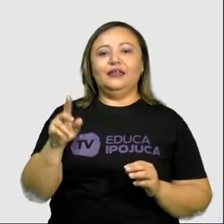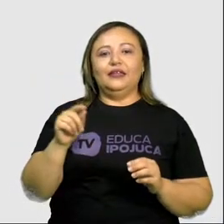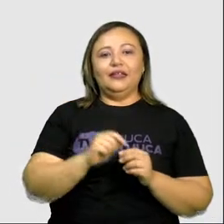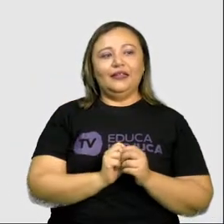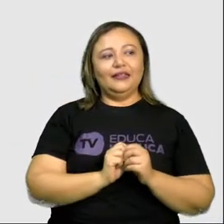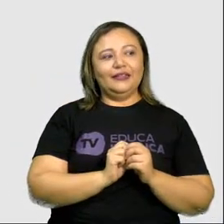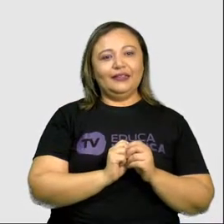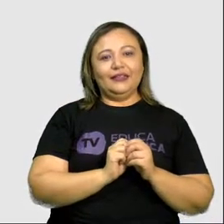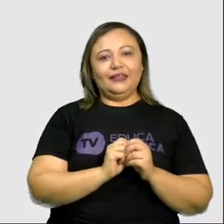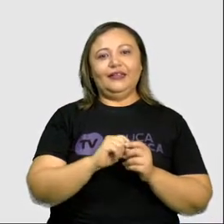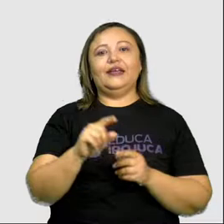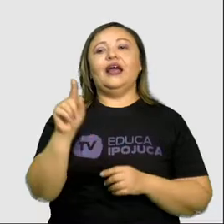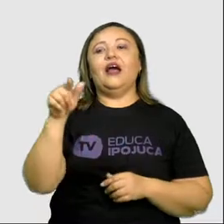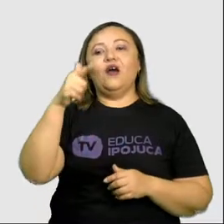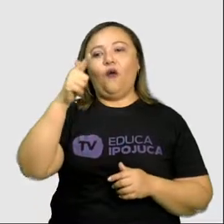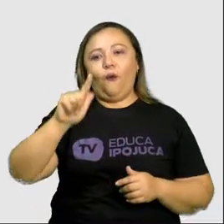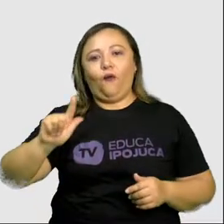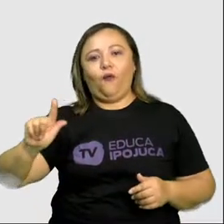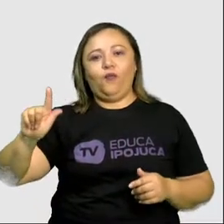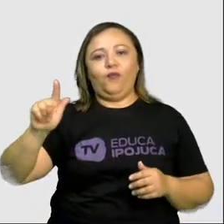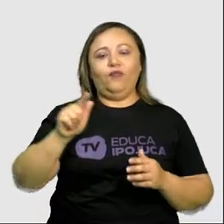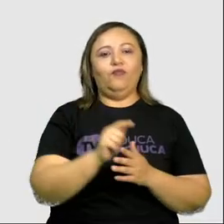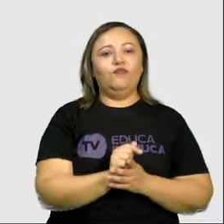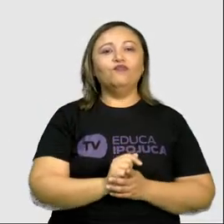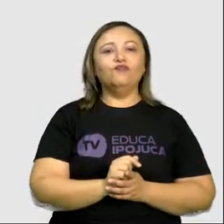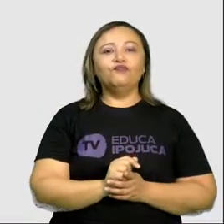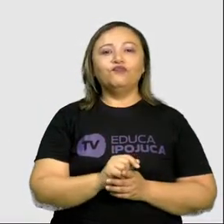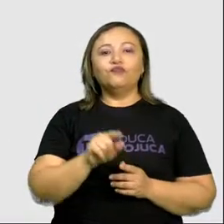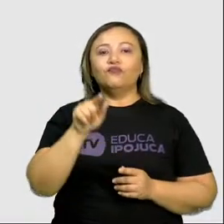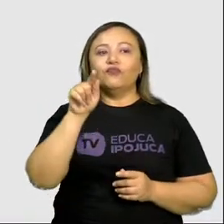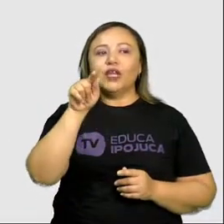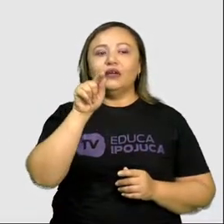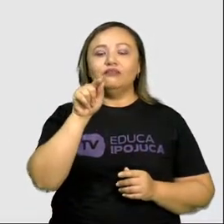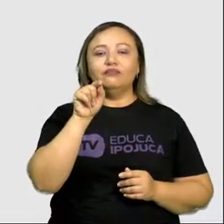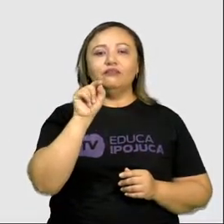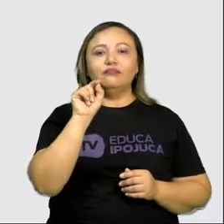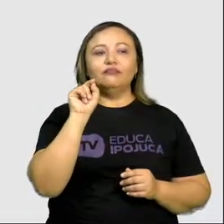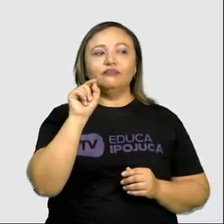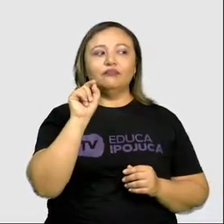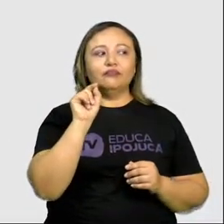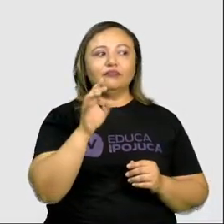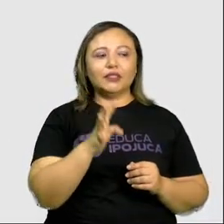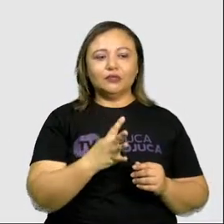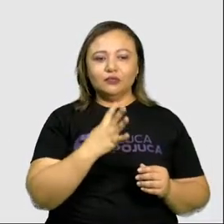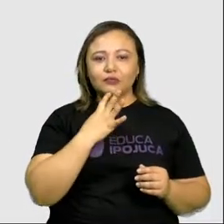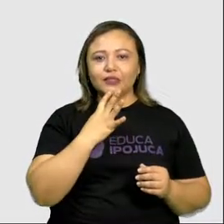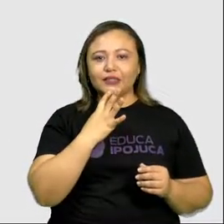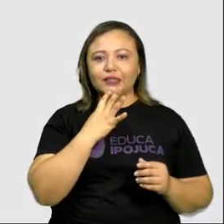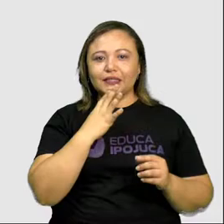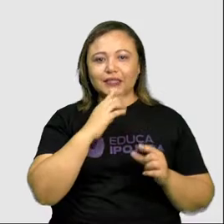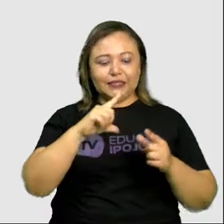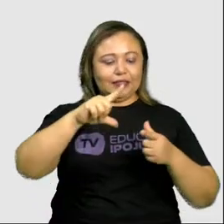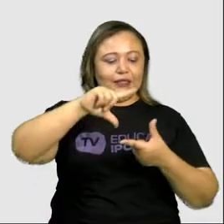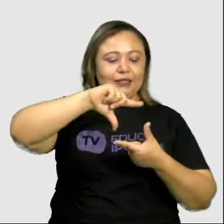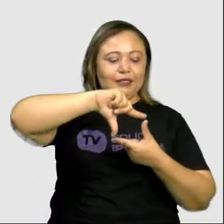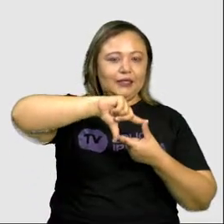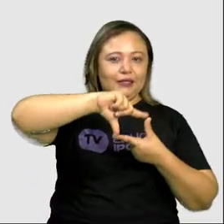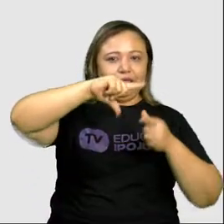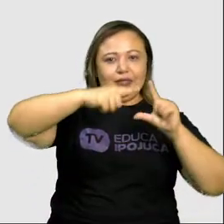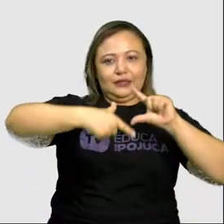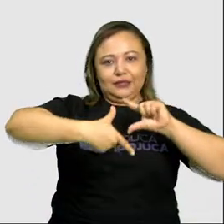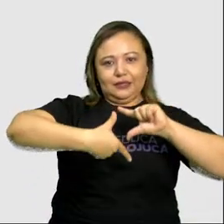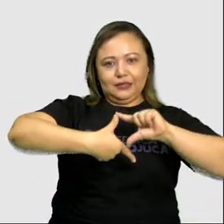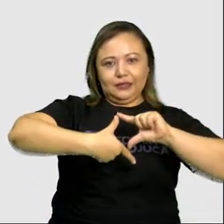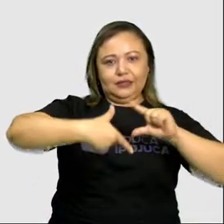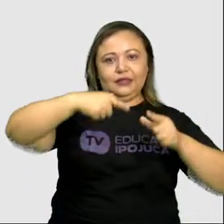essa arte. Próximo. Olha esse daqui. A gente já conhece as formas geométricas. E nós